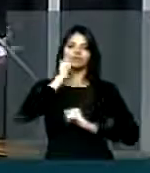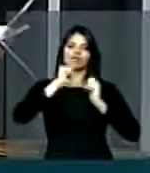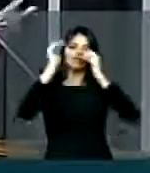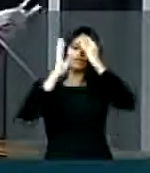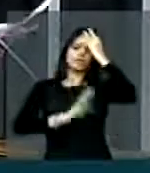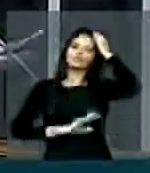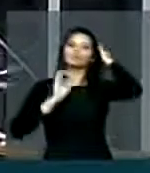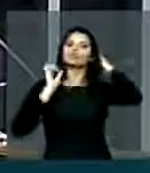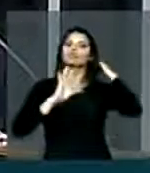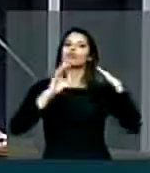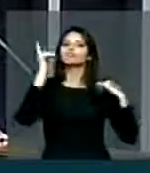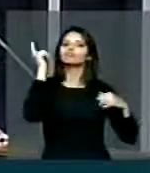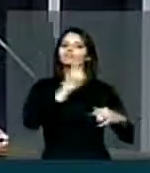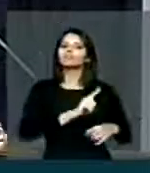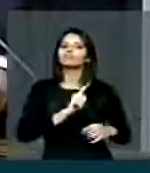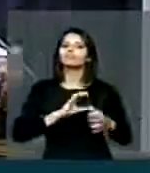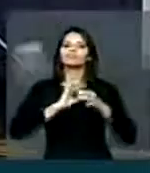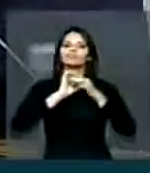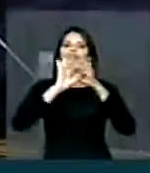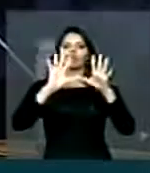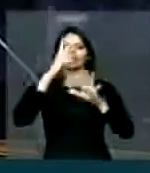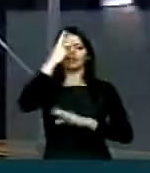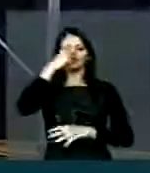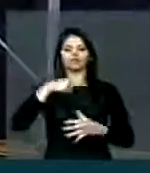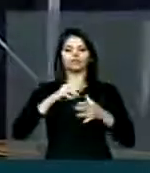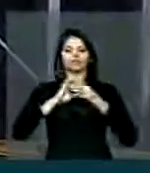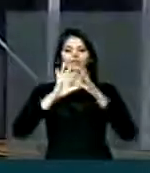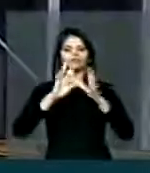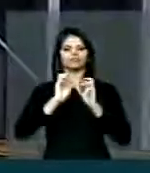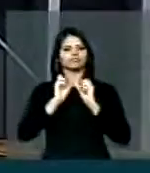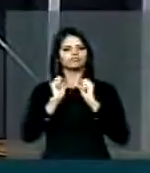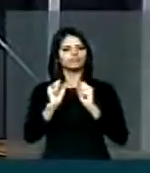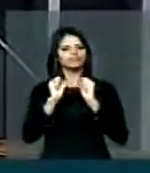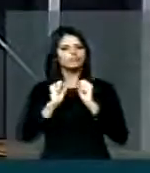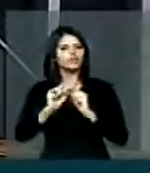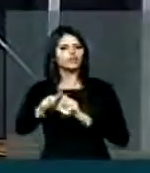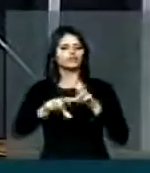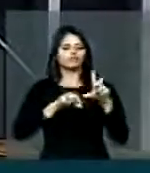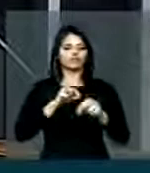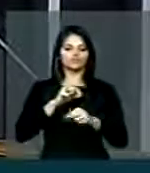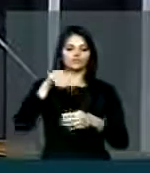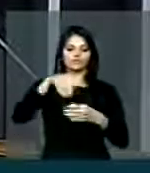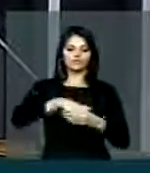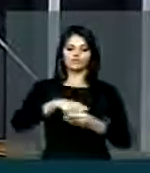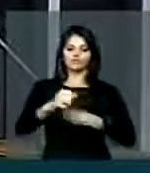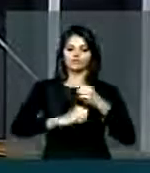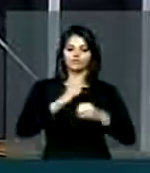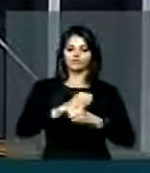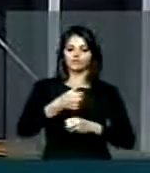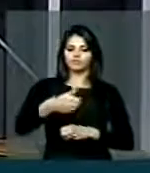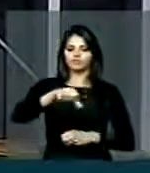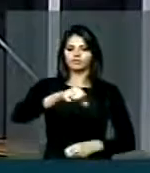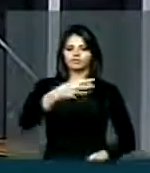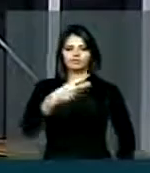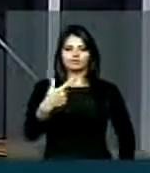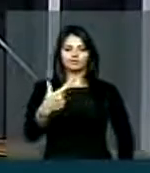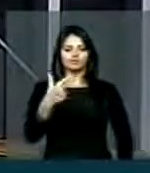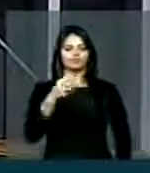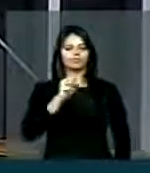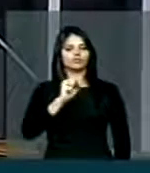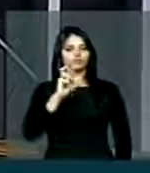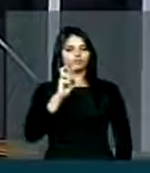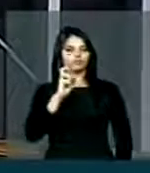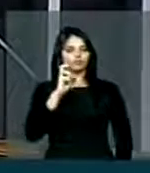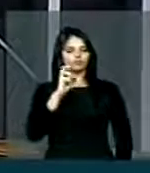só conquistou a sua autonomia de poder escolher em 1932. Portanto, há 82